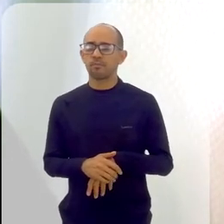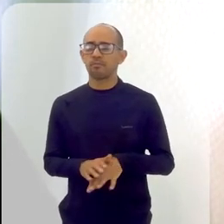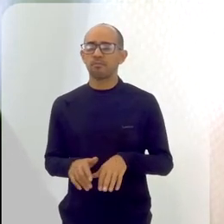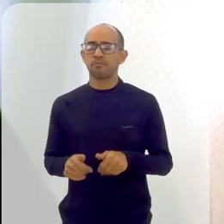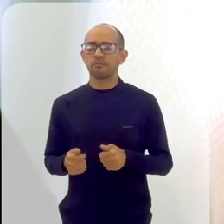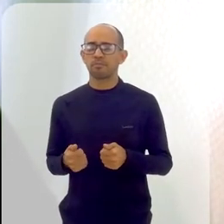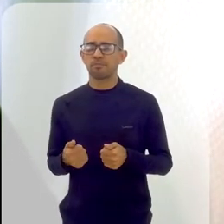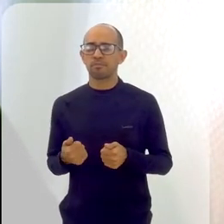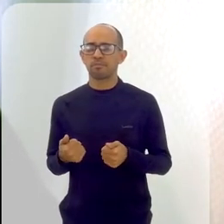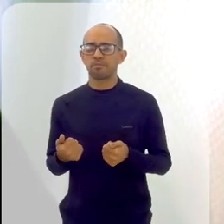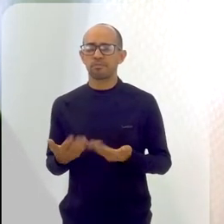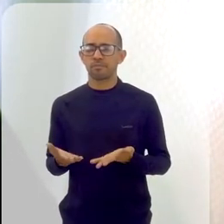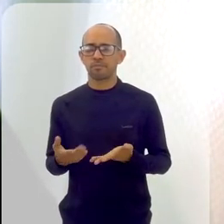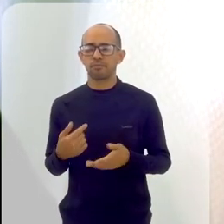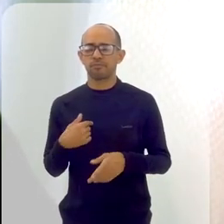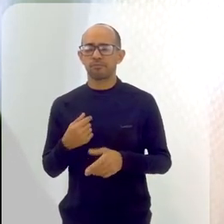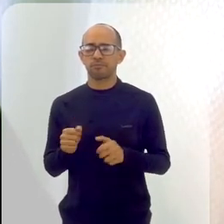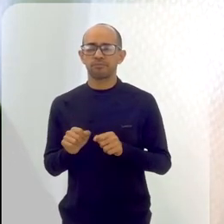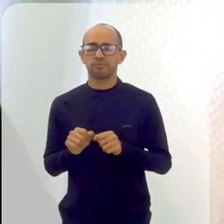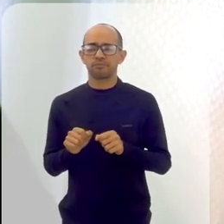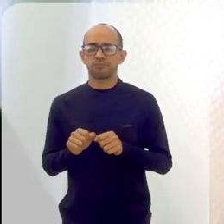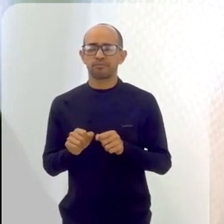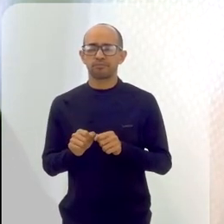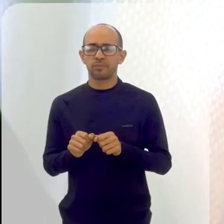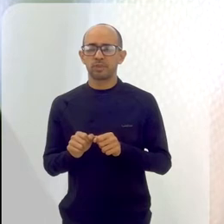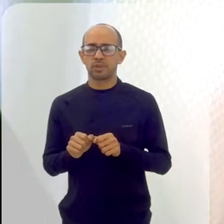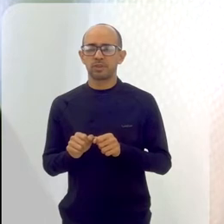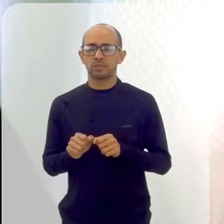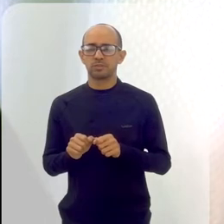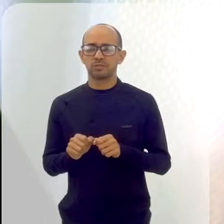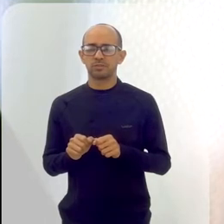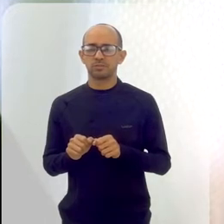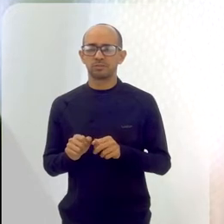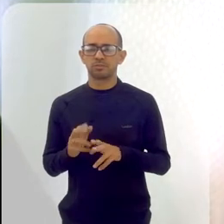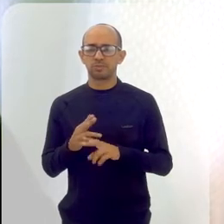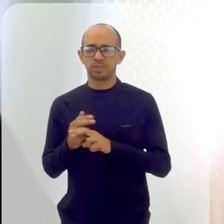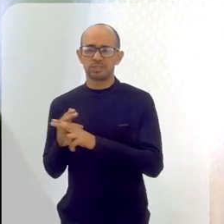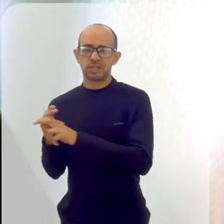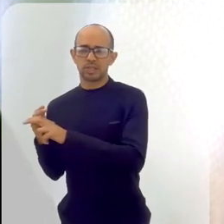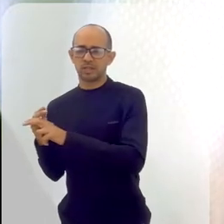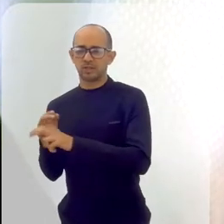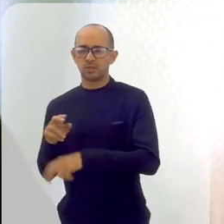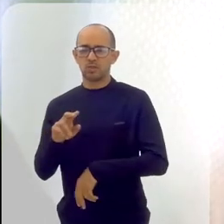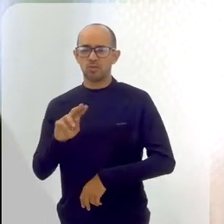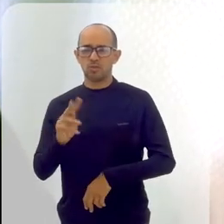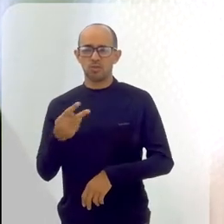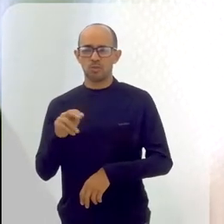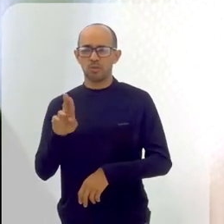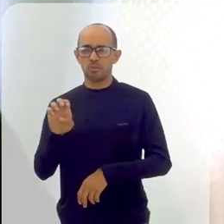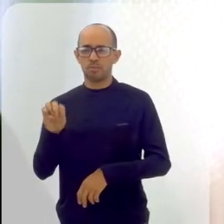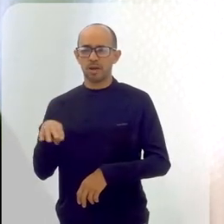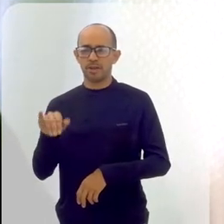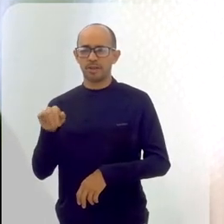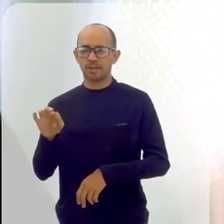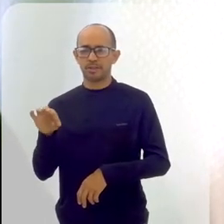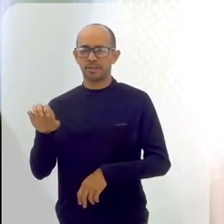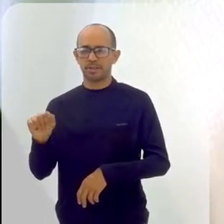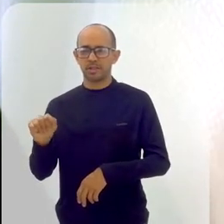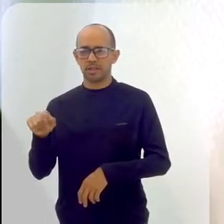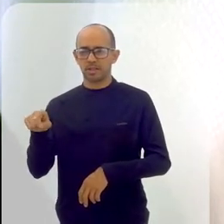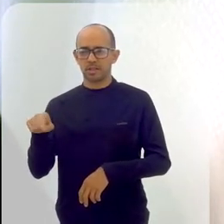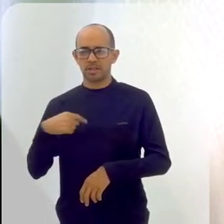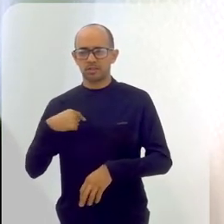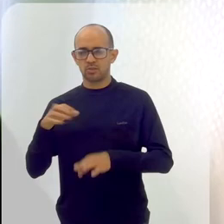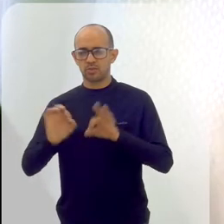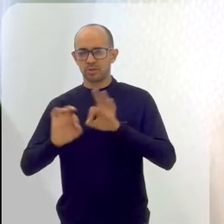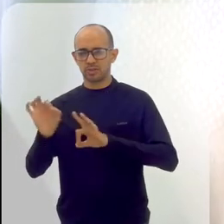Recentemente, a gente estava fazendo uma temporada com os nossos espetáculos em teatro Sérgio Porto, no Maitá, e eu organizei